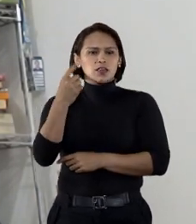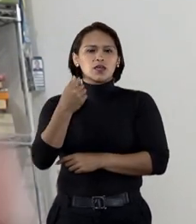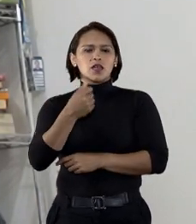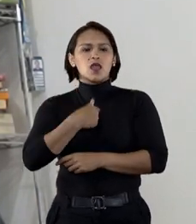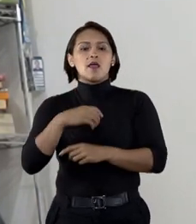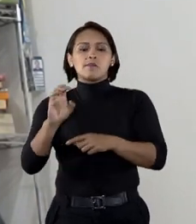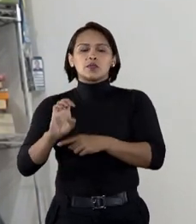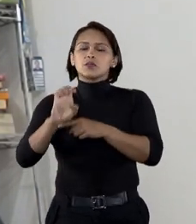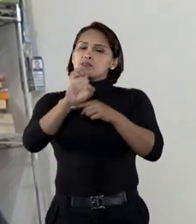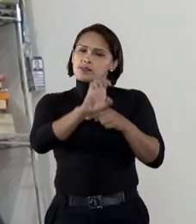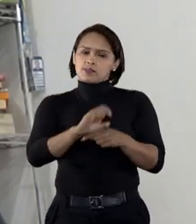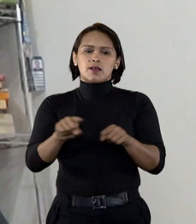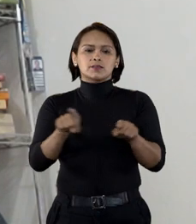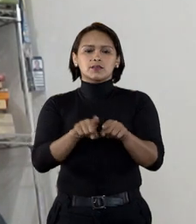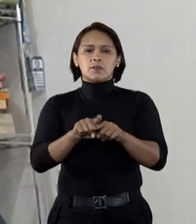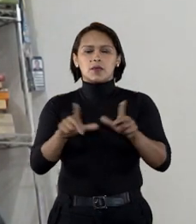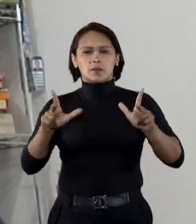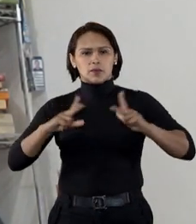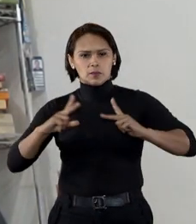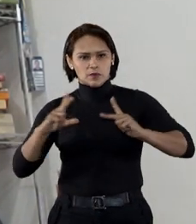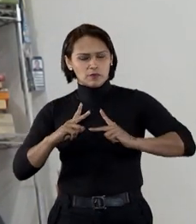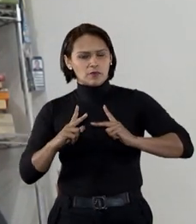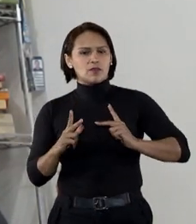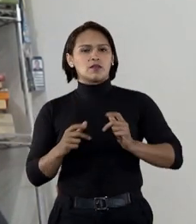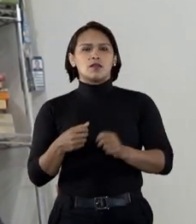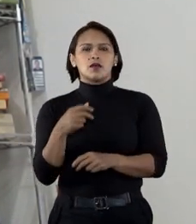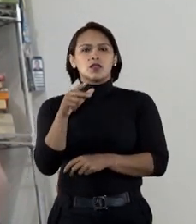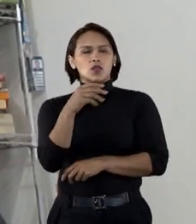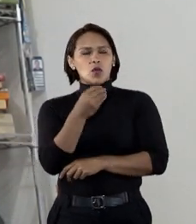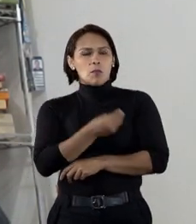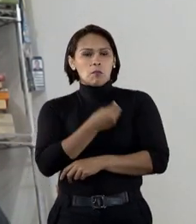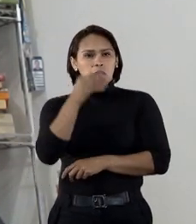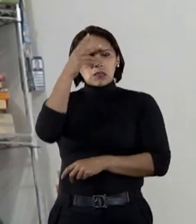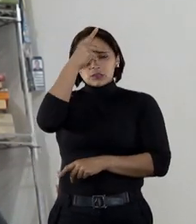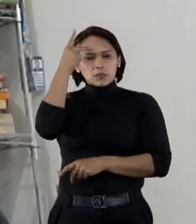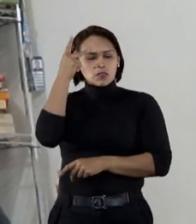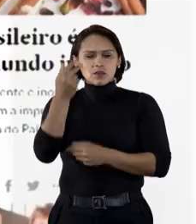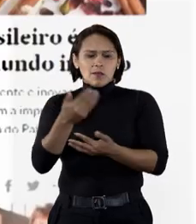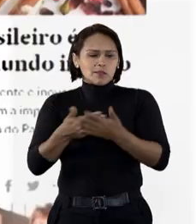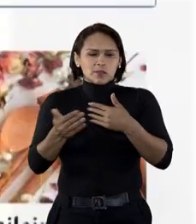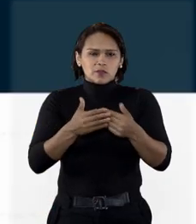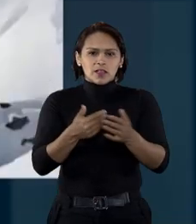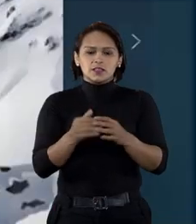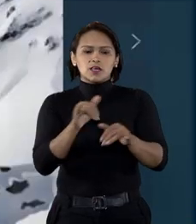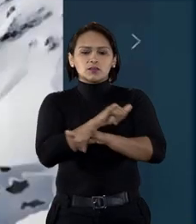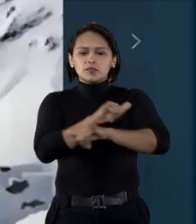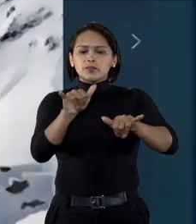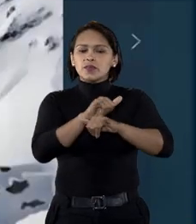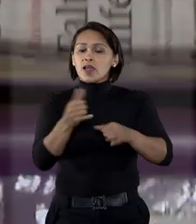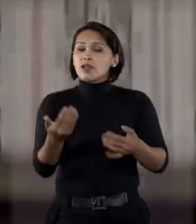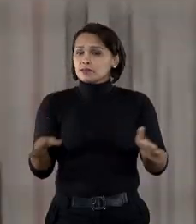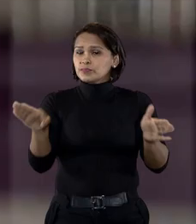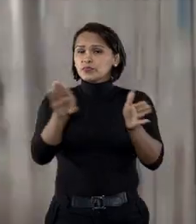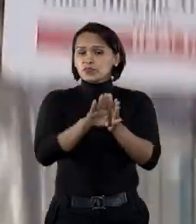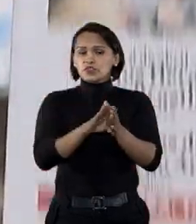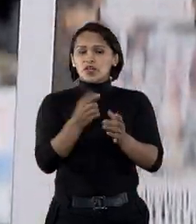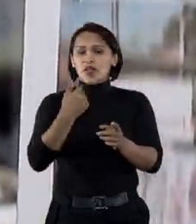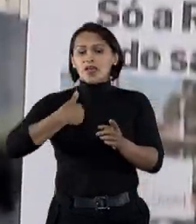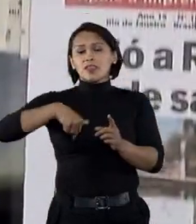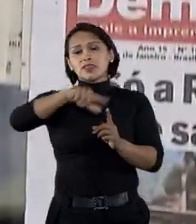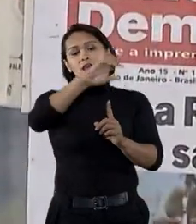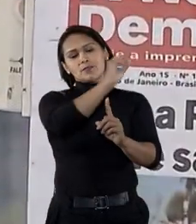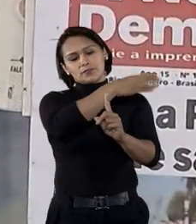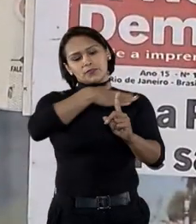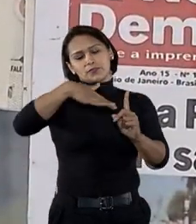tanto pelo Estado, quanto pelos agentes privados, quanto pelas pessoas, enfim. Todas essas informações precisam chegar